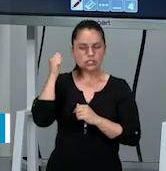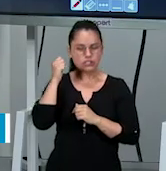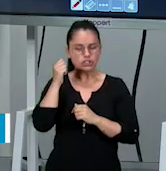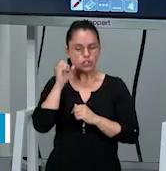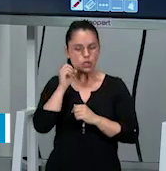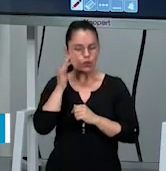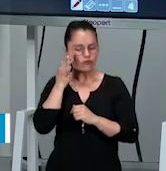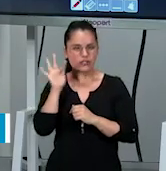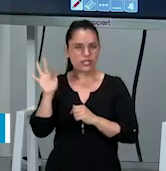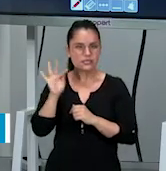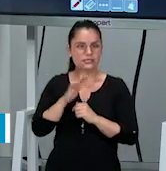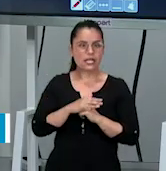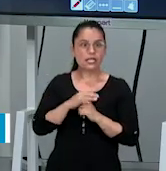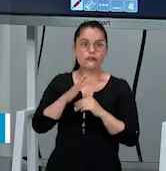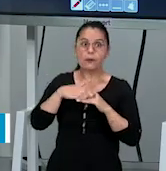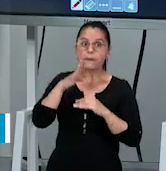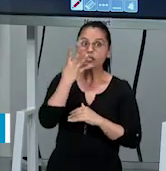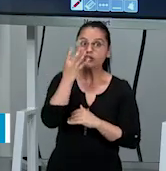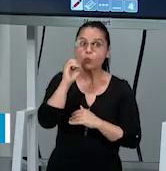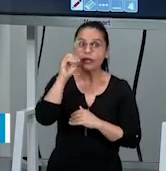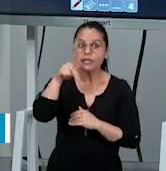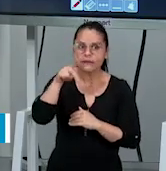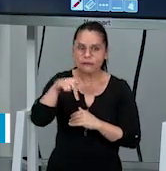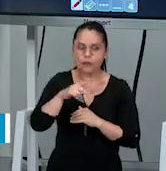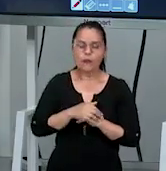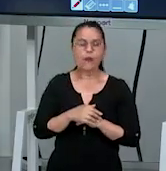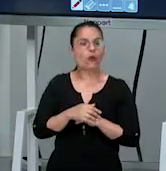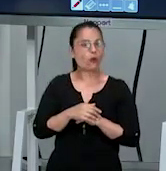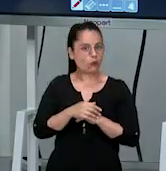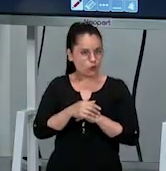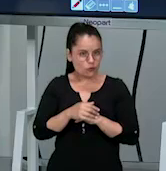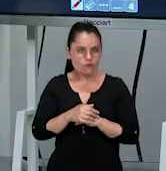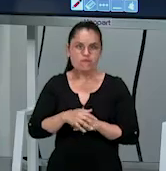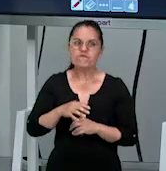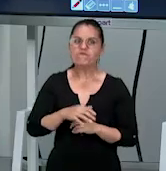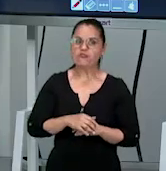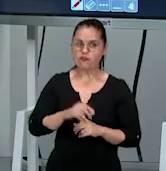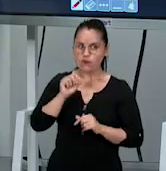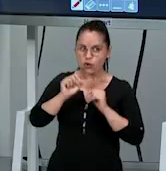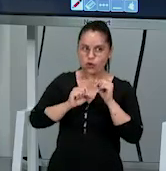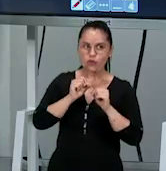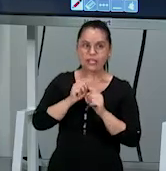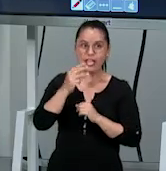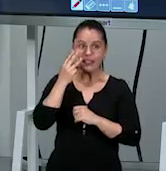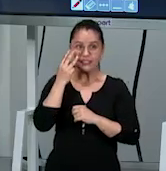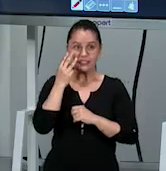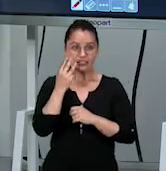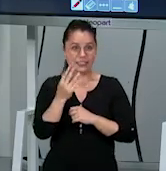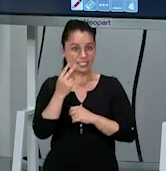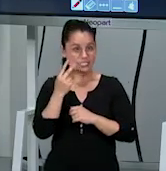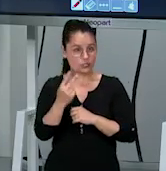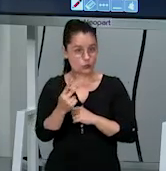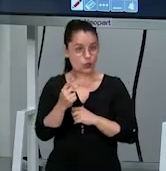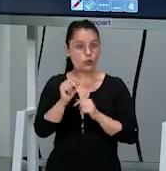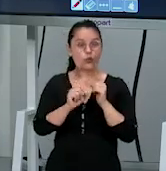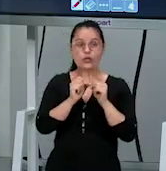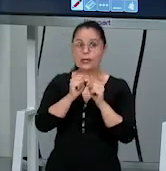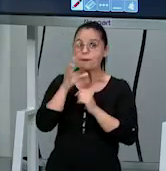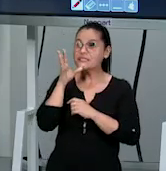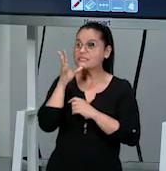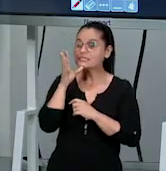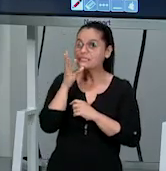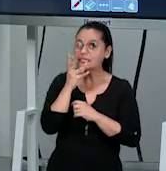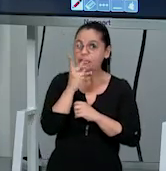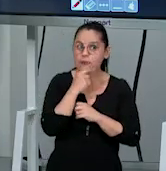que o set terminou pra mais de 40 pontos. Foi o jogo, né, e esse jogo foi, por três sets a dois, foi o jogo mais demorado, com